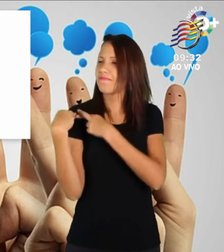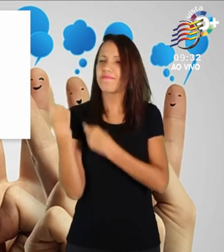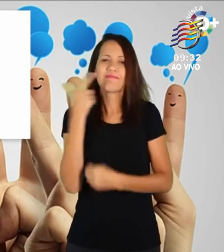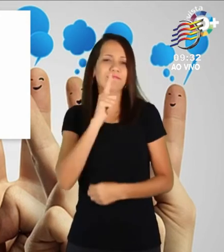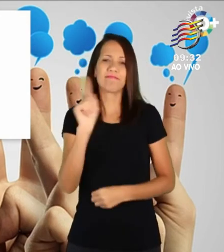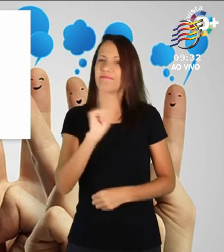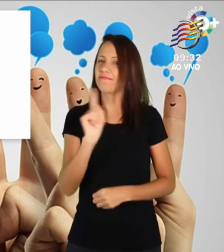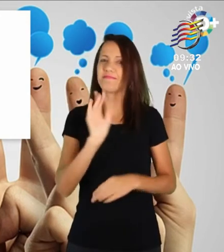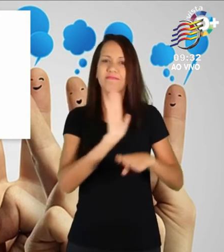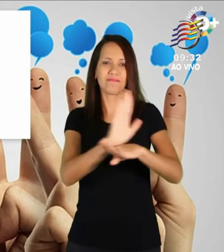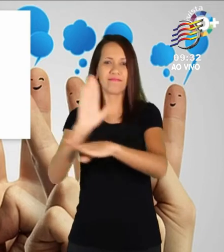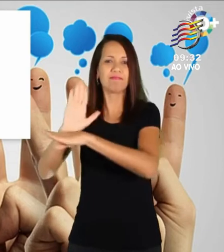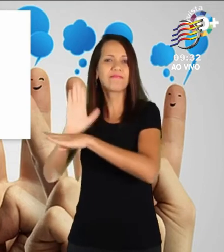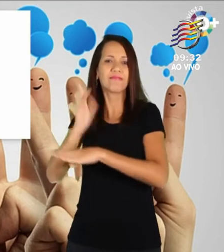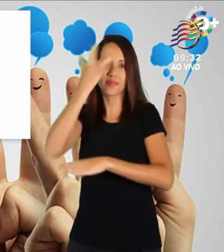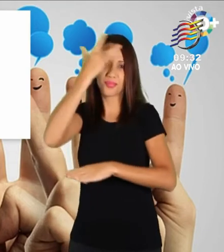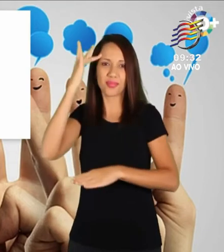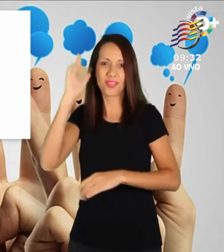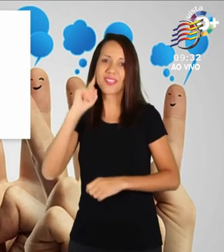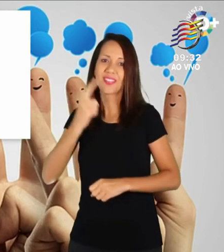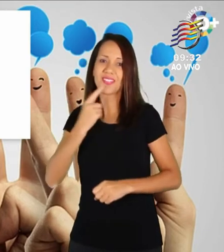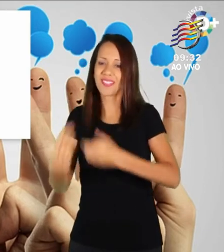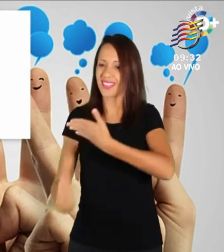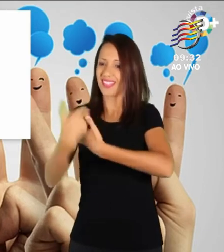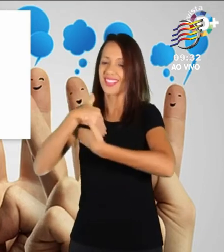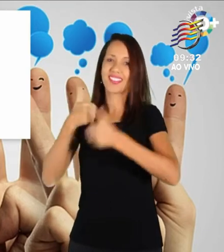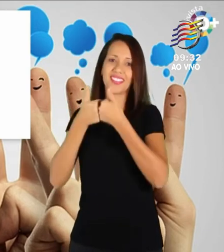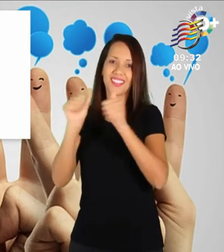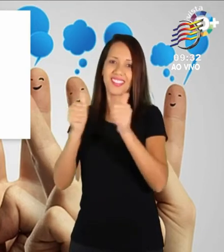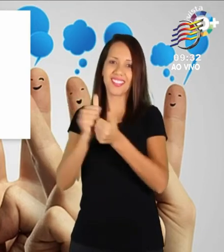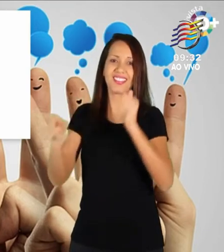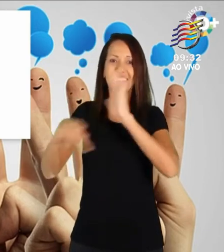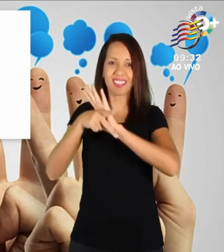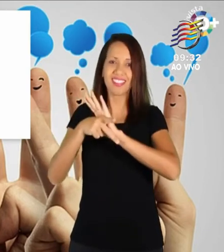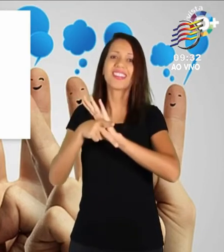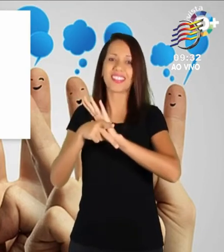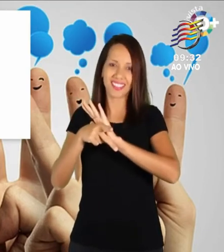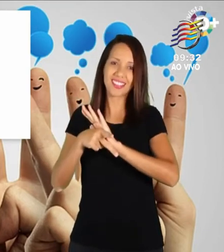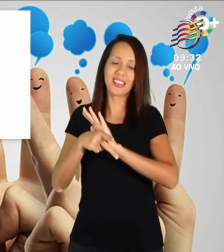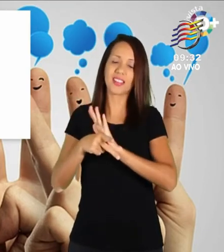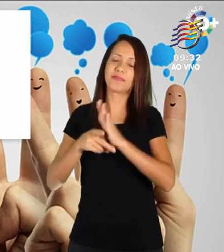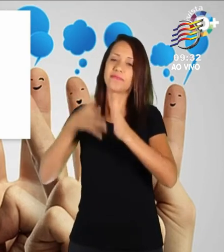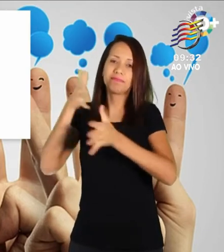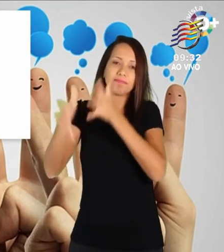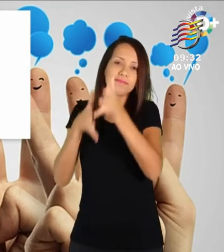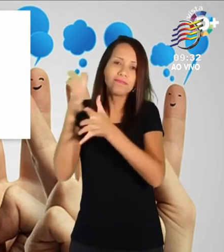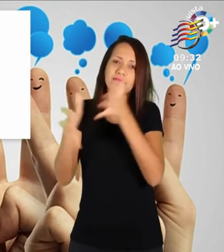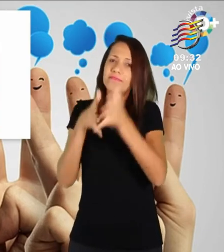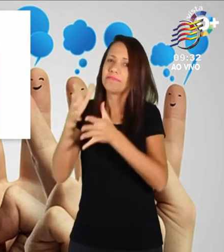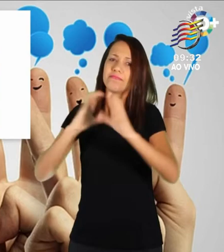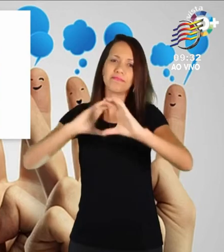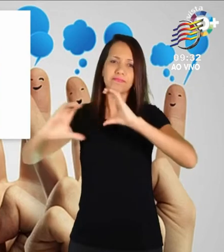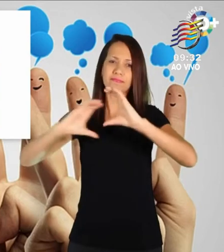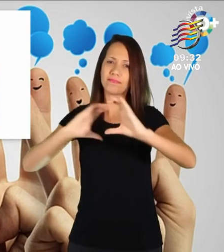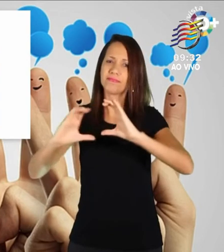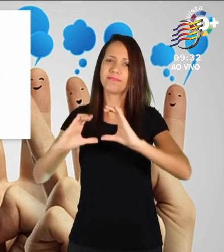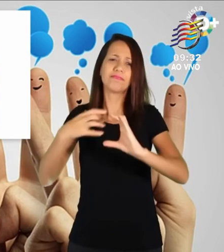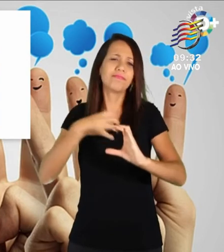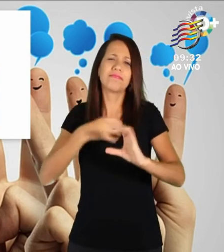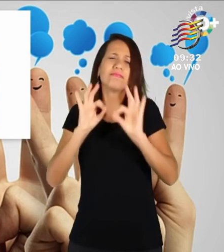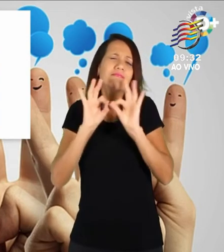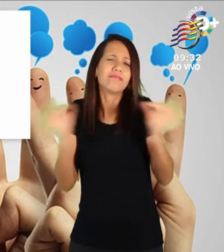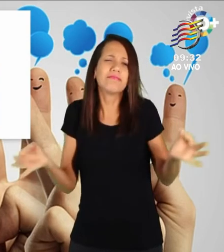conseguir auxiliar as pessoas que utilizam a língua em questões simples, como